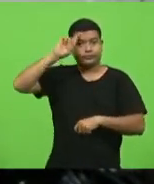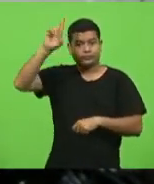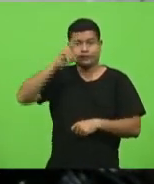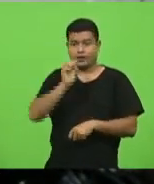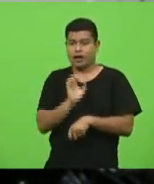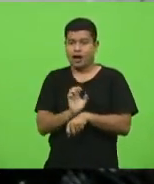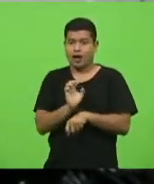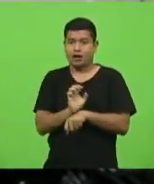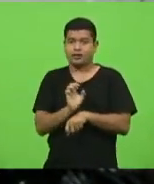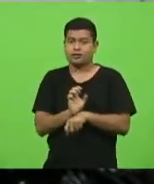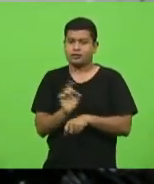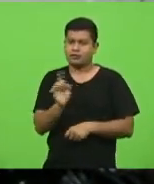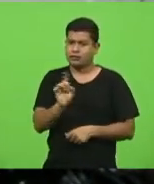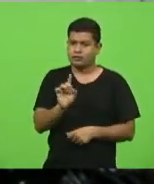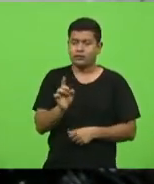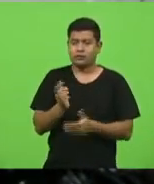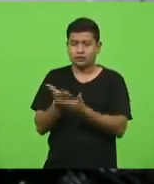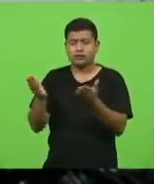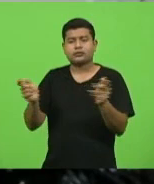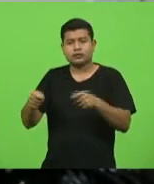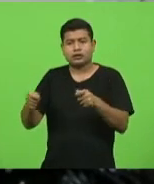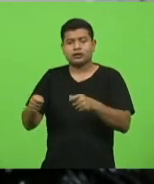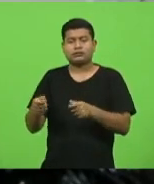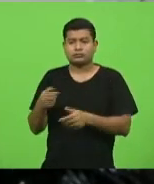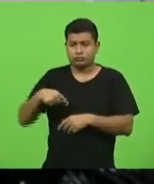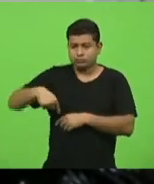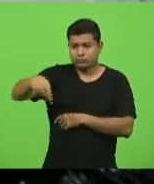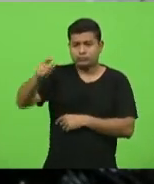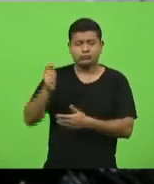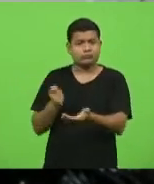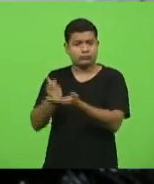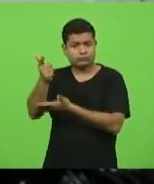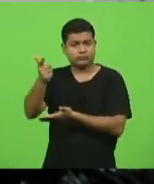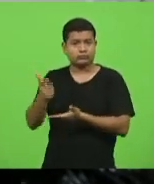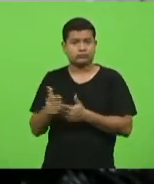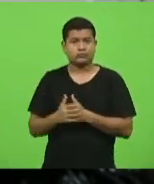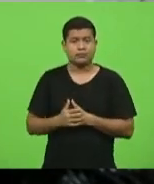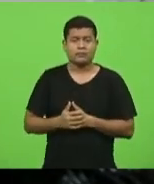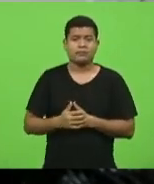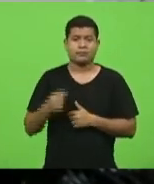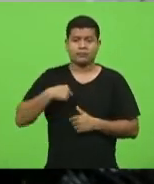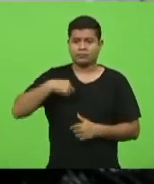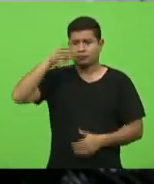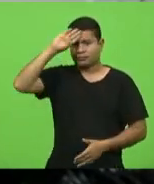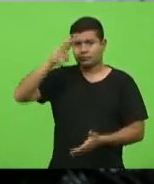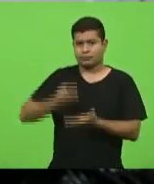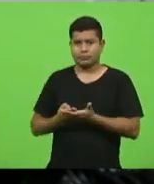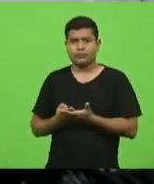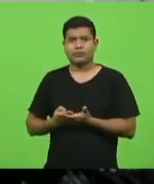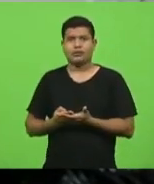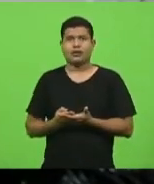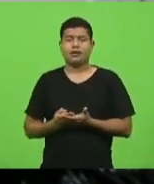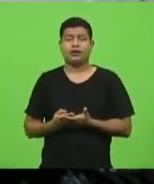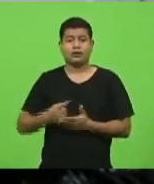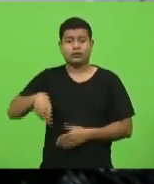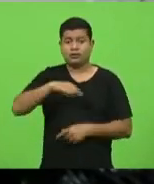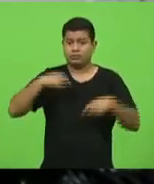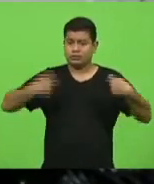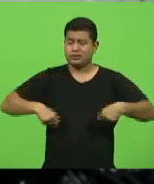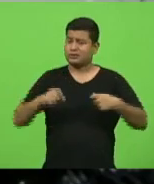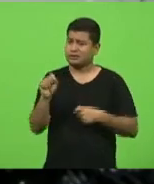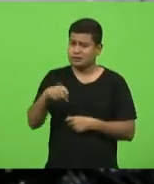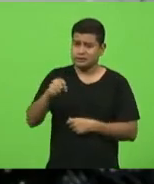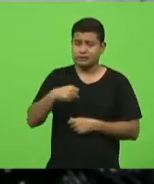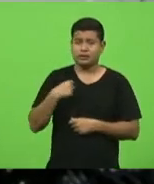realmente tenha condições de pagar a vacina. Então, eu acredito que nós precisamos, sim, que a